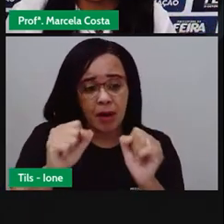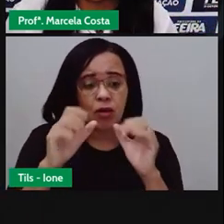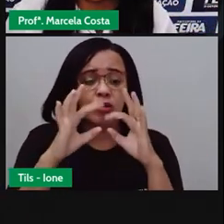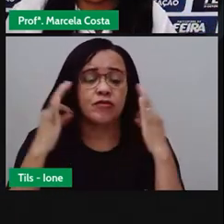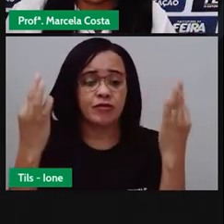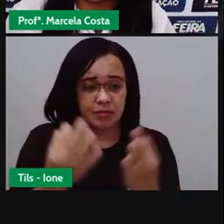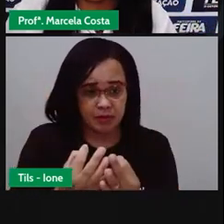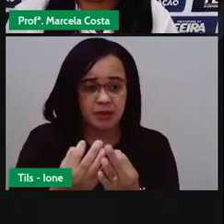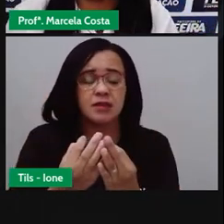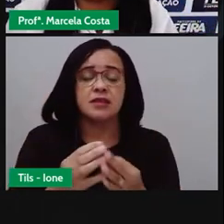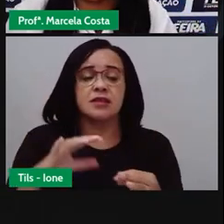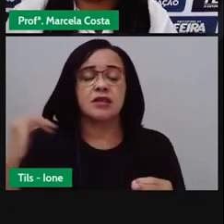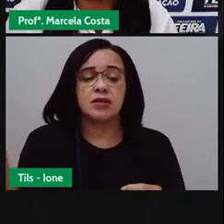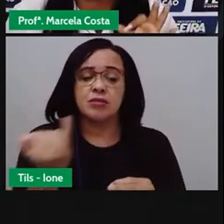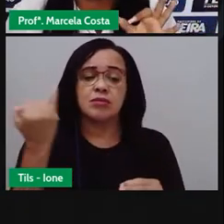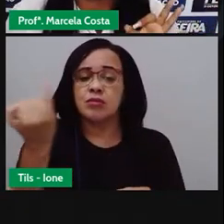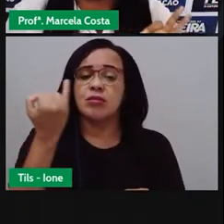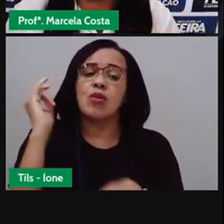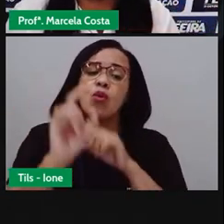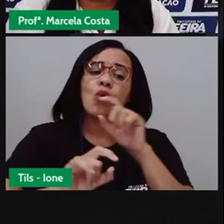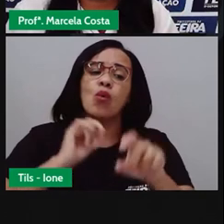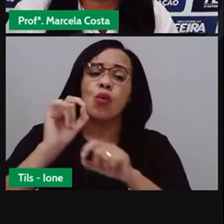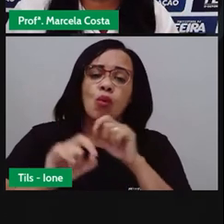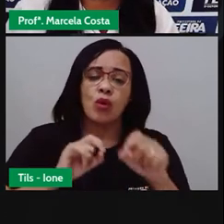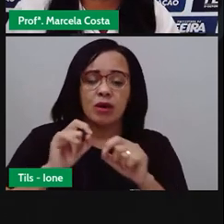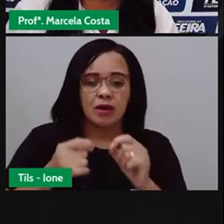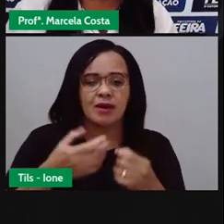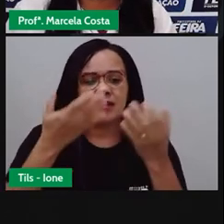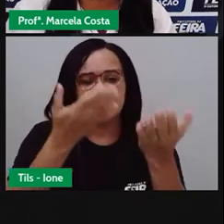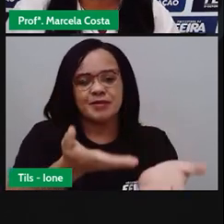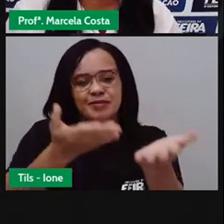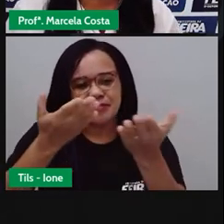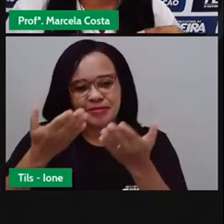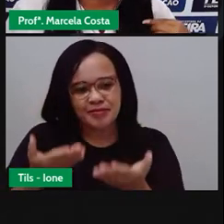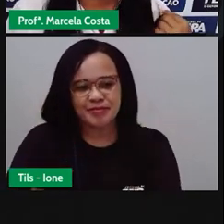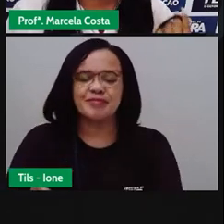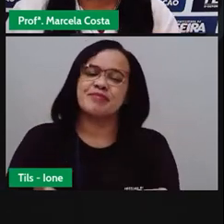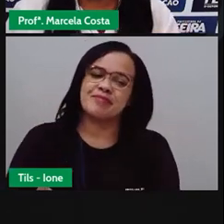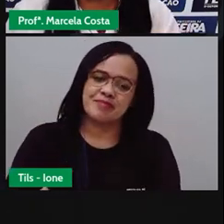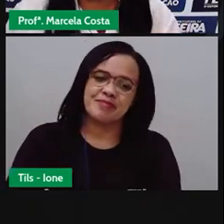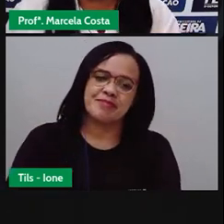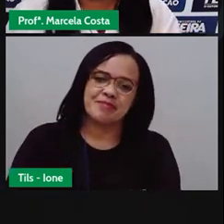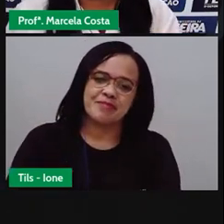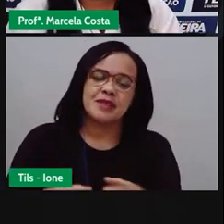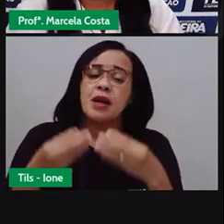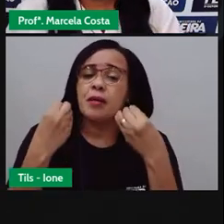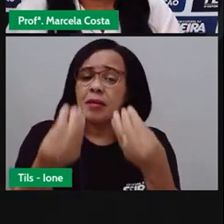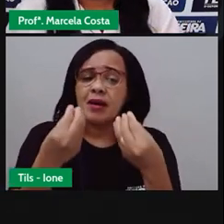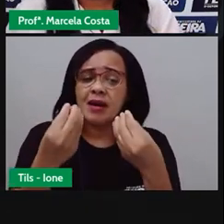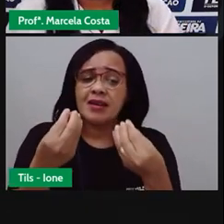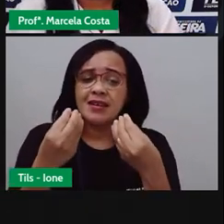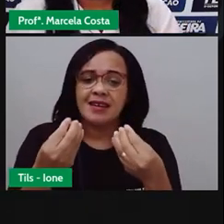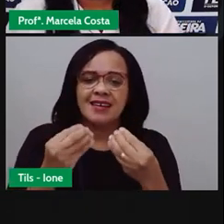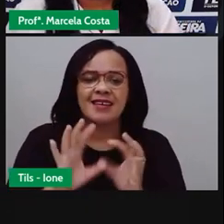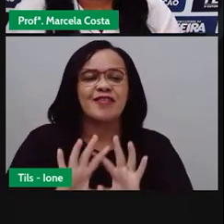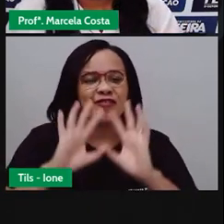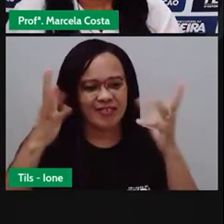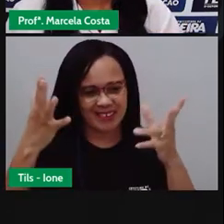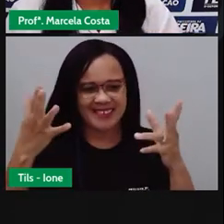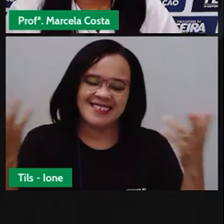O importante é você fazer uma chamada dizendo para que evento você está convidando.